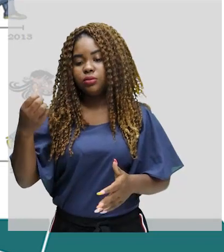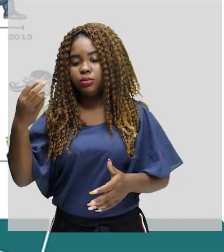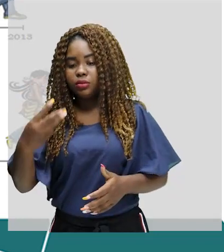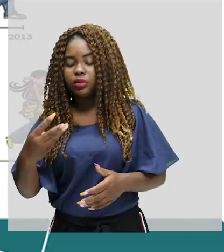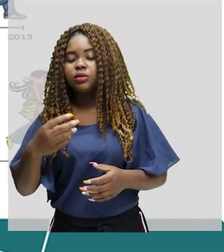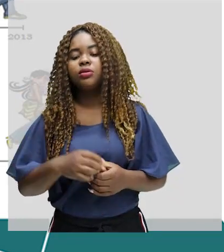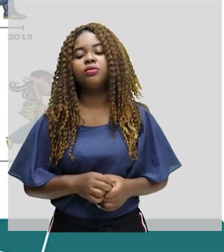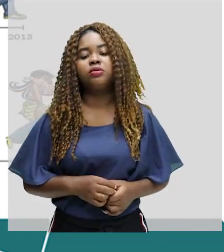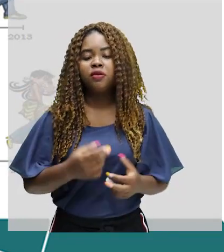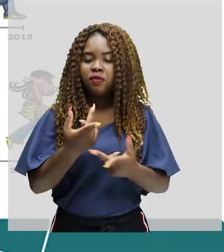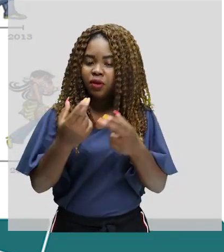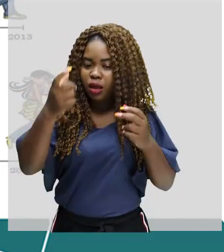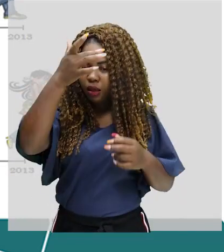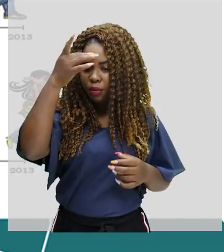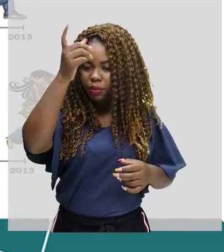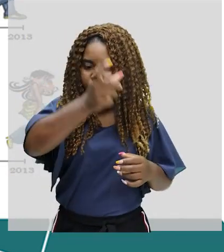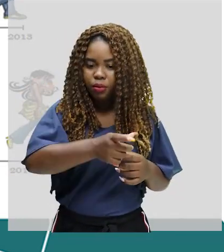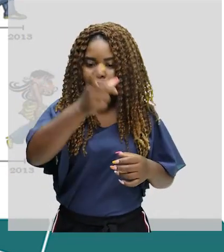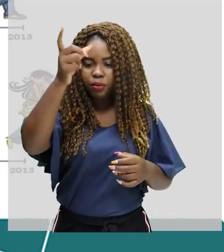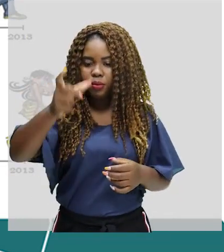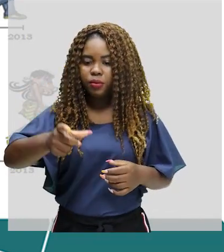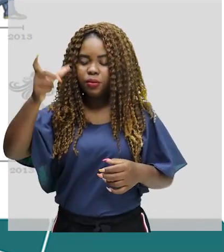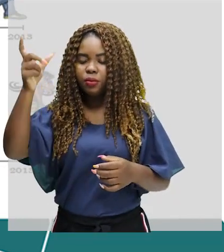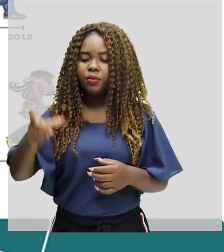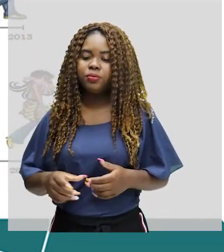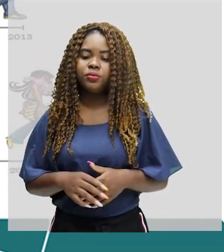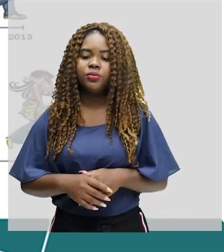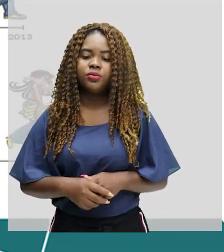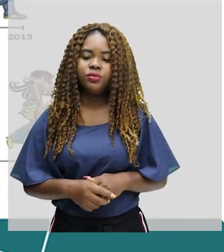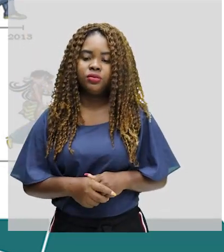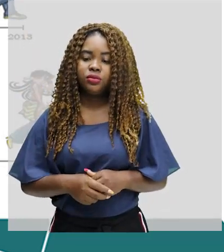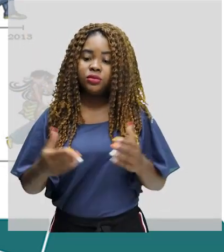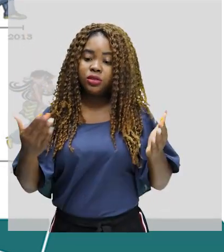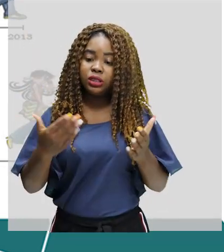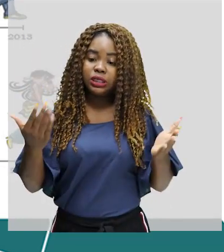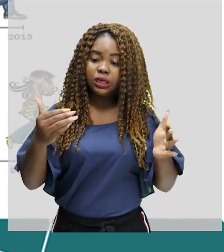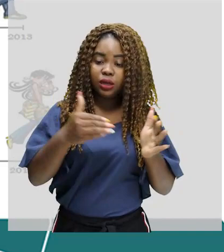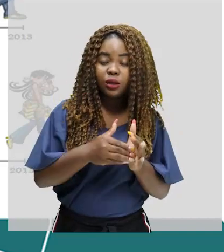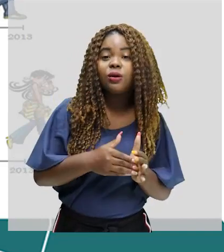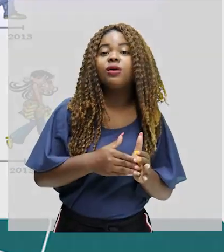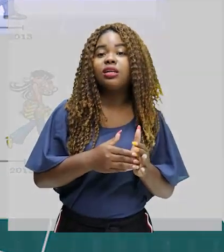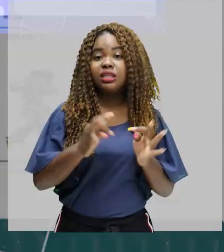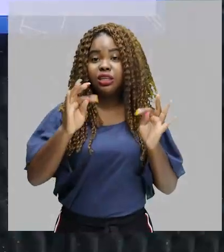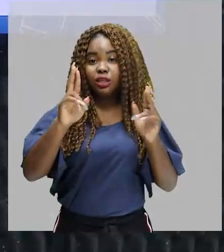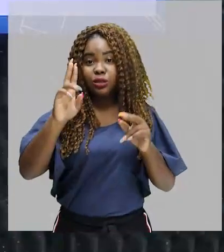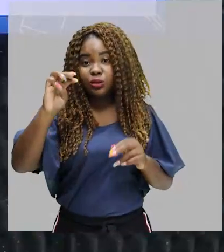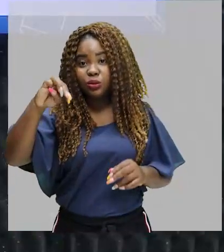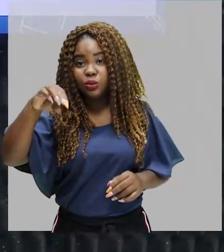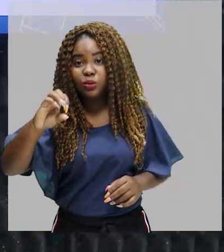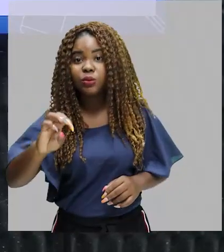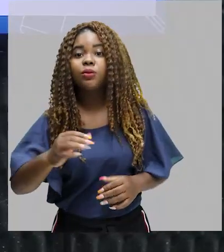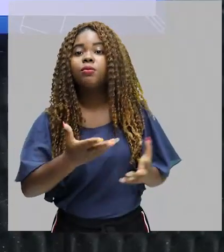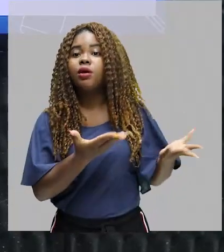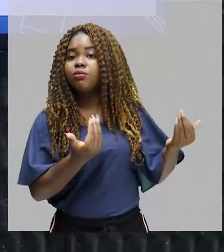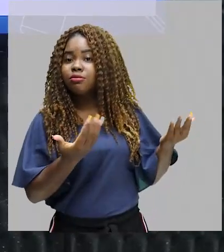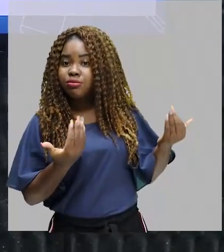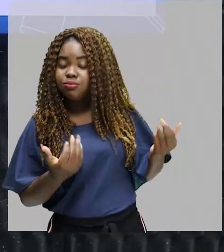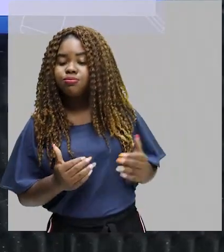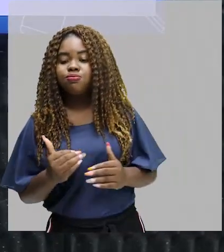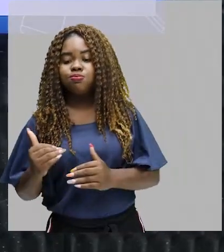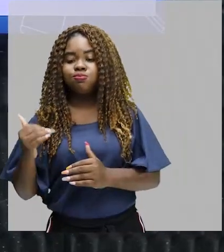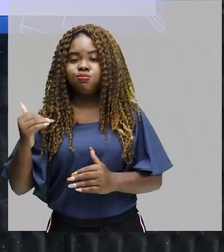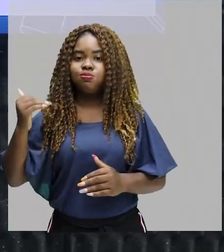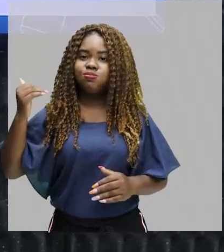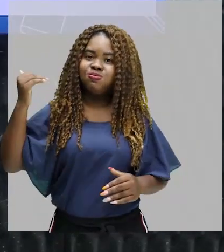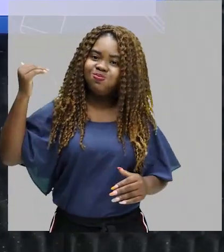A Mônica, o Cebolinha, o Cascão, a Magali. E agora a gente tem a turma da Mônica Jovem. Quem cresceu aí lendo a